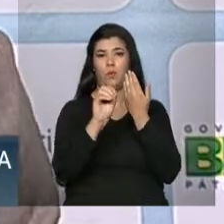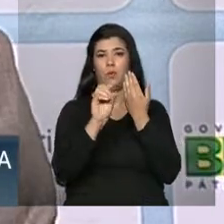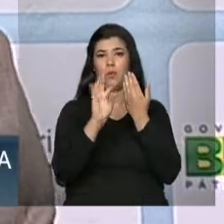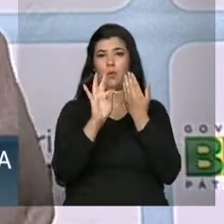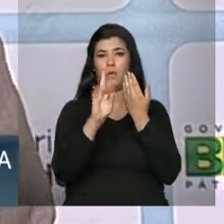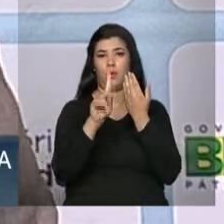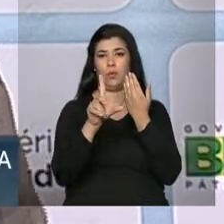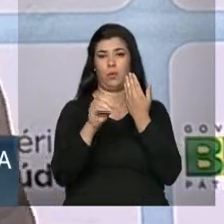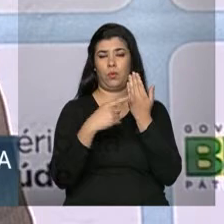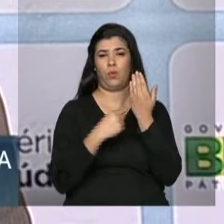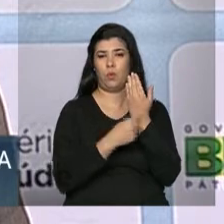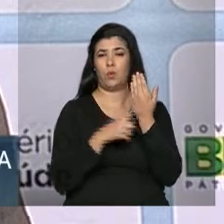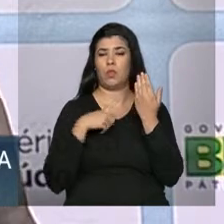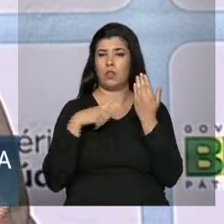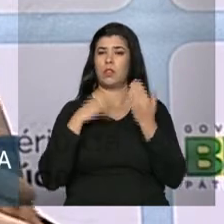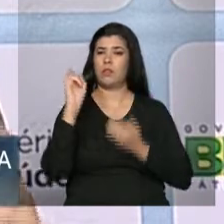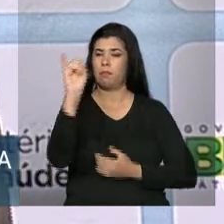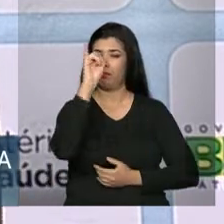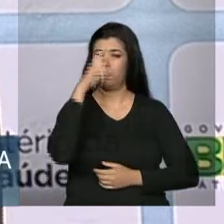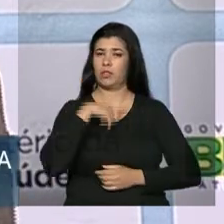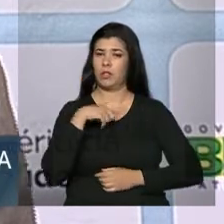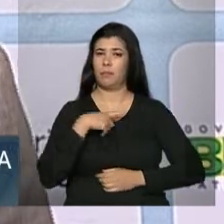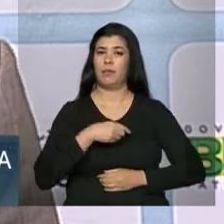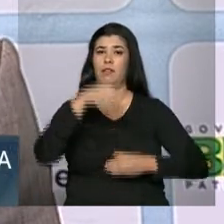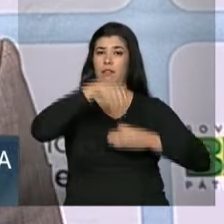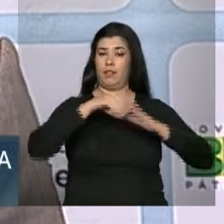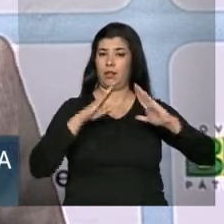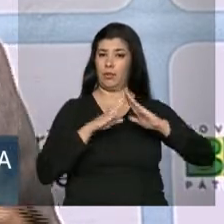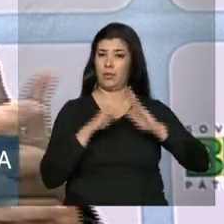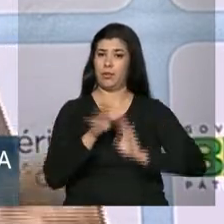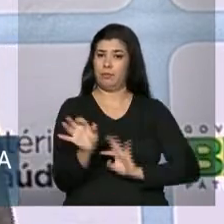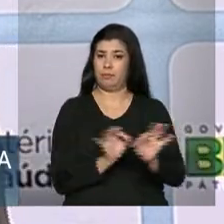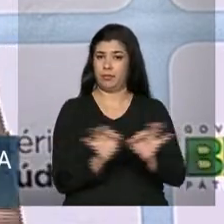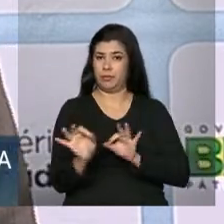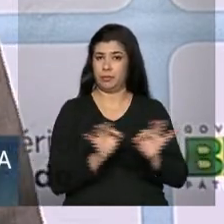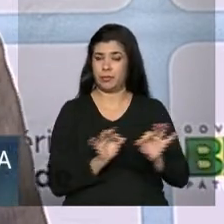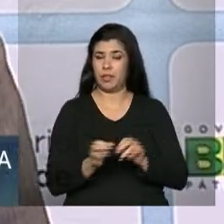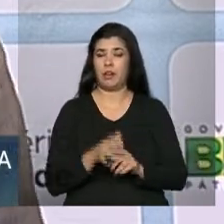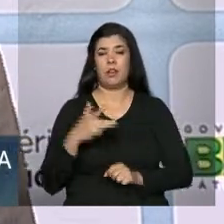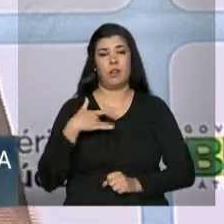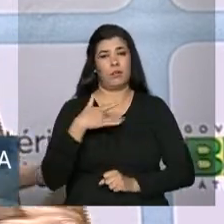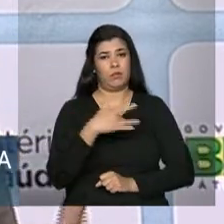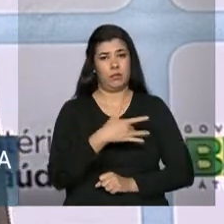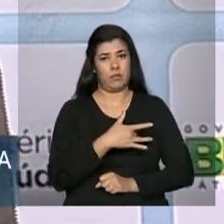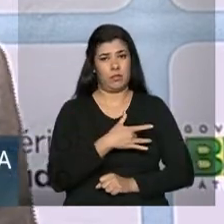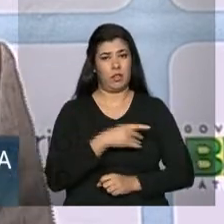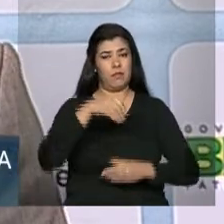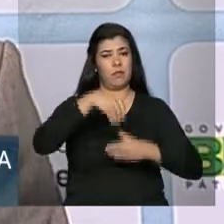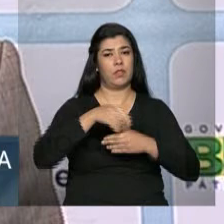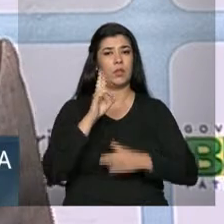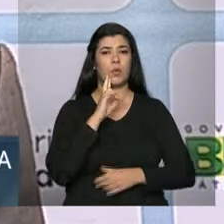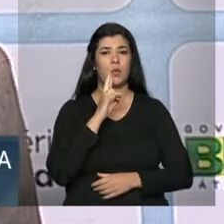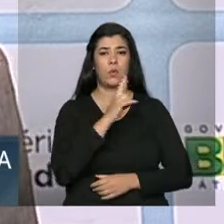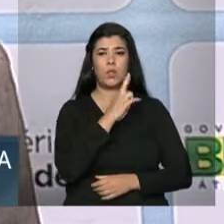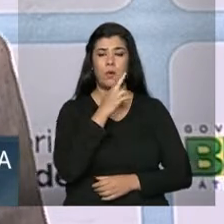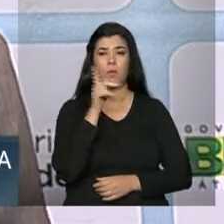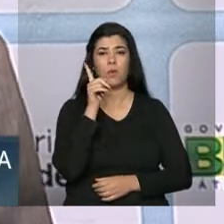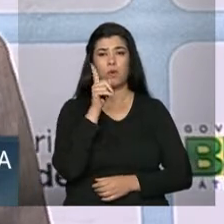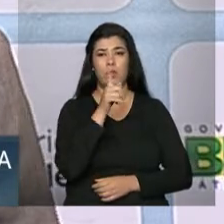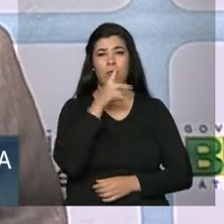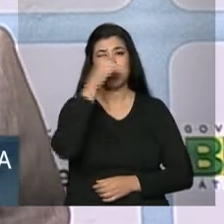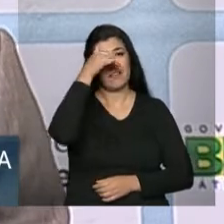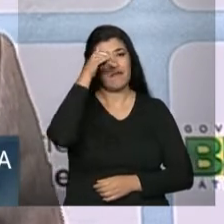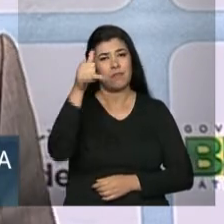avance para uma alimentação mais saudável, no preparo doméstico, no preparo da alimentação que é feita nos restaurantes, nas lanchonetes.